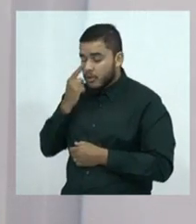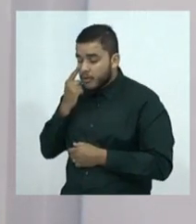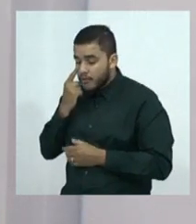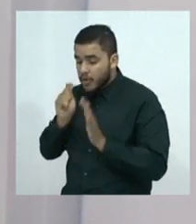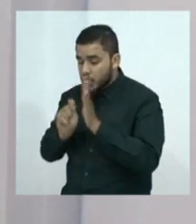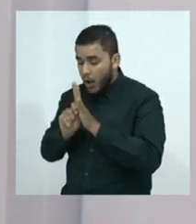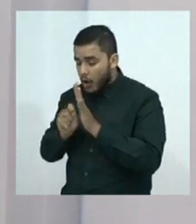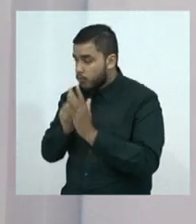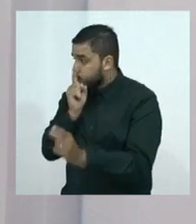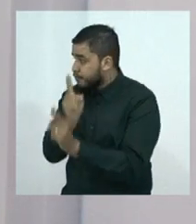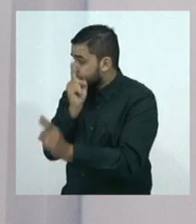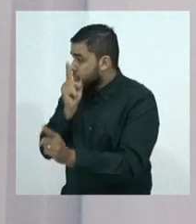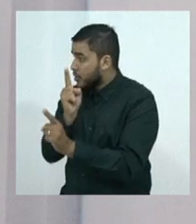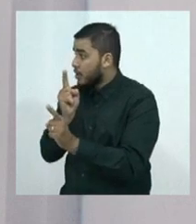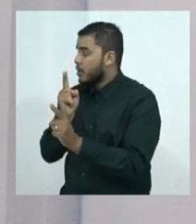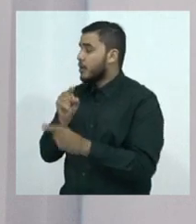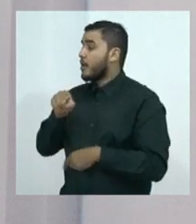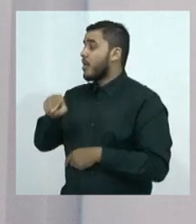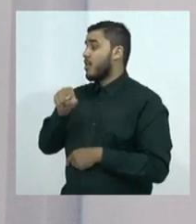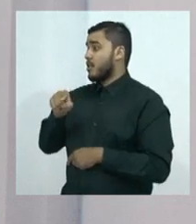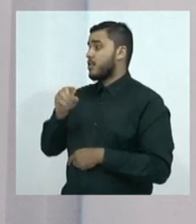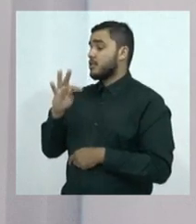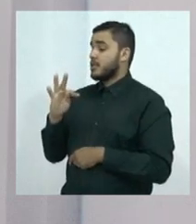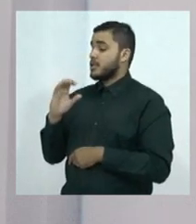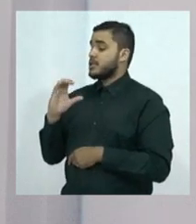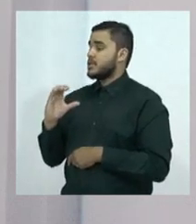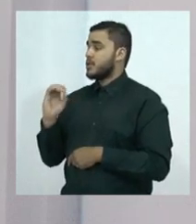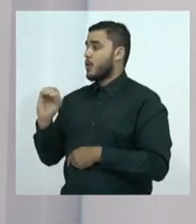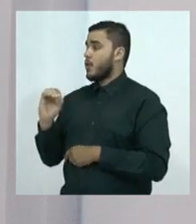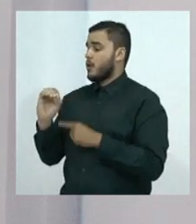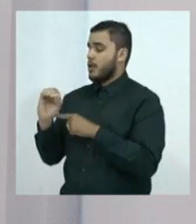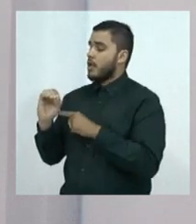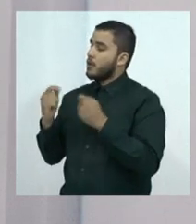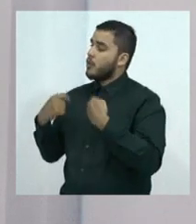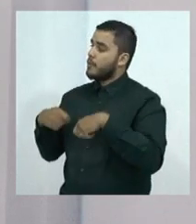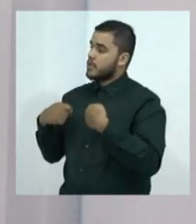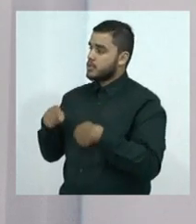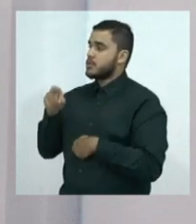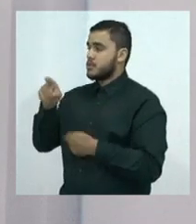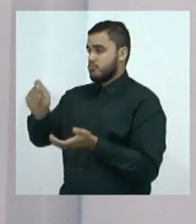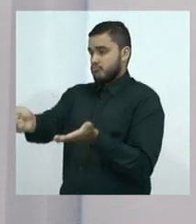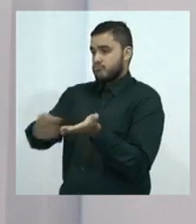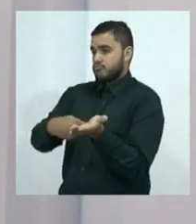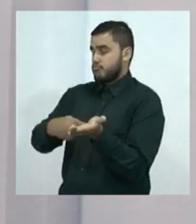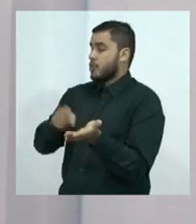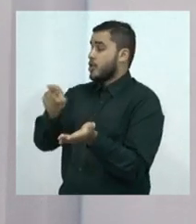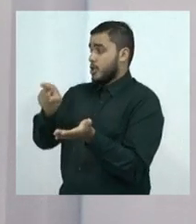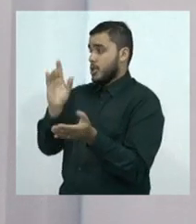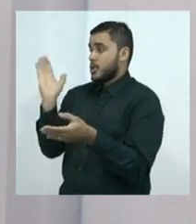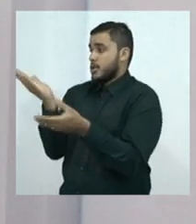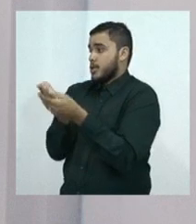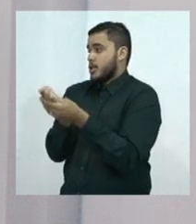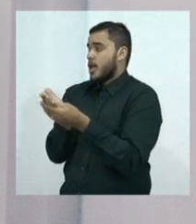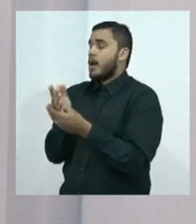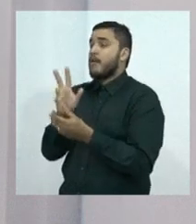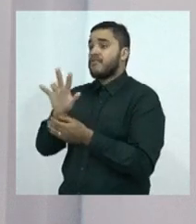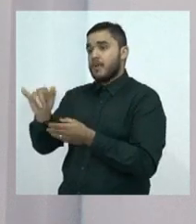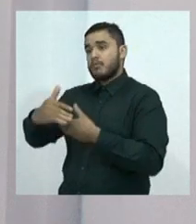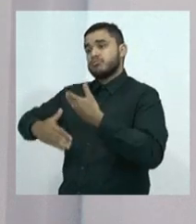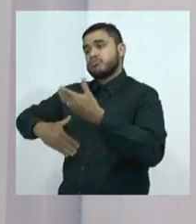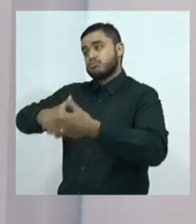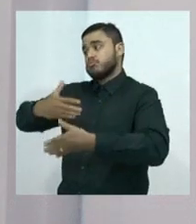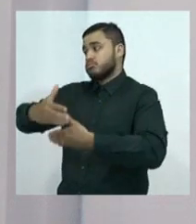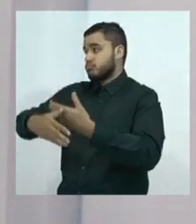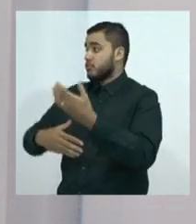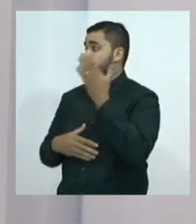Nem tanto, é um crime de menor potencial ofensivo. Não é um crime, ainda que seja uma prisão. Ele